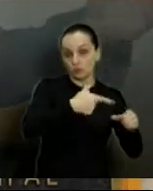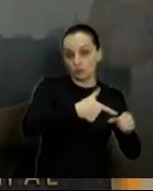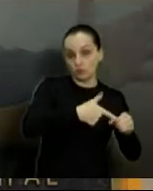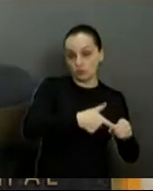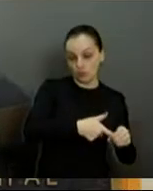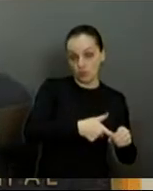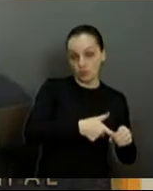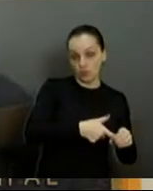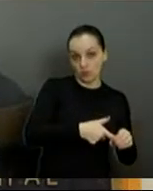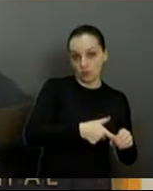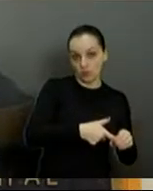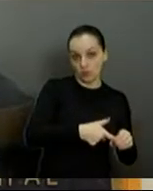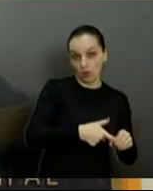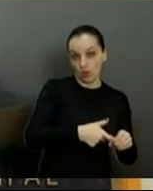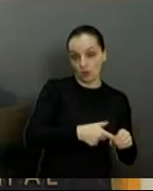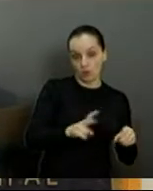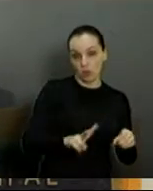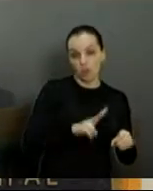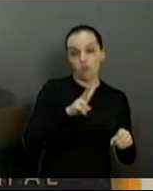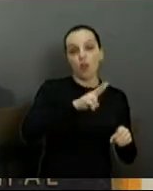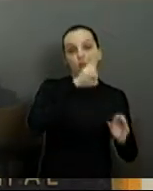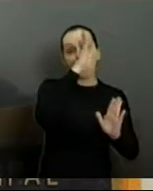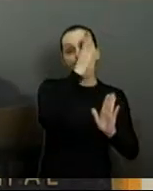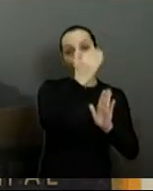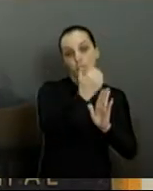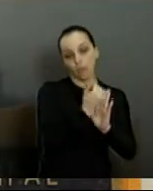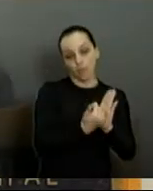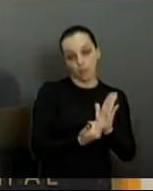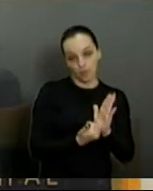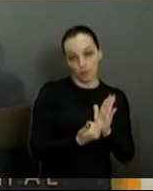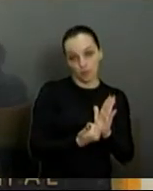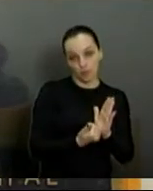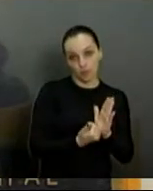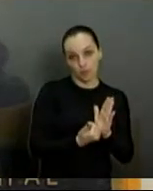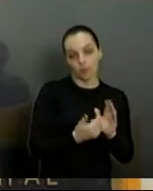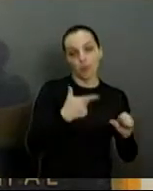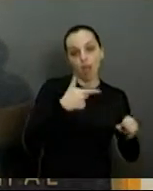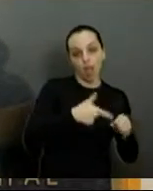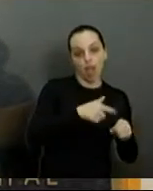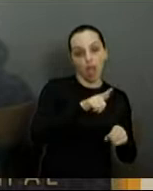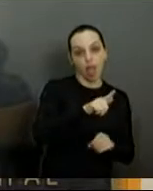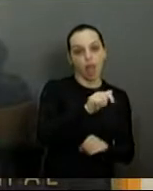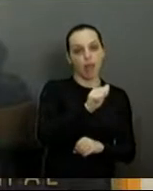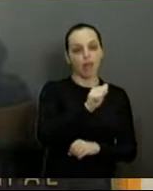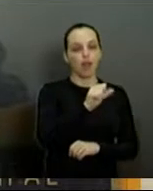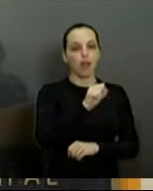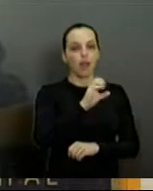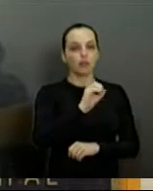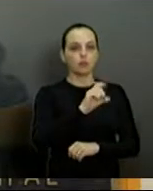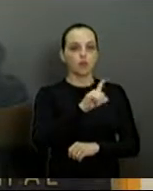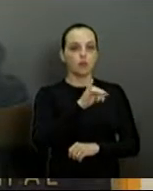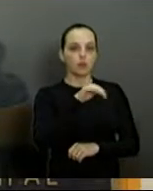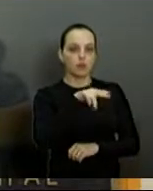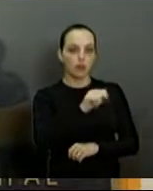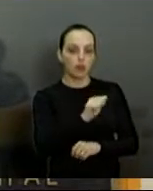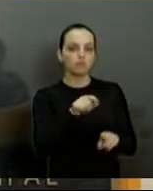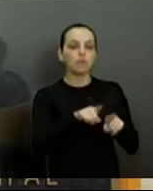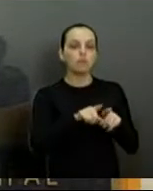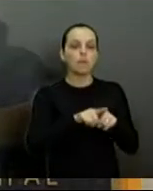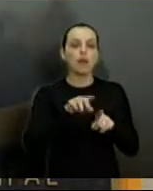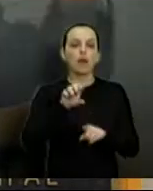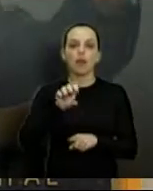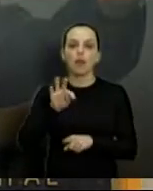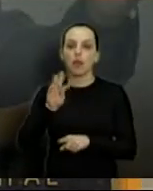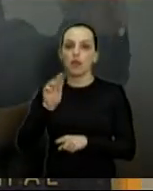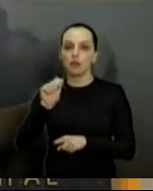abaixados muito tanto o álcool como a gasolina. Isso é bom. O que eu